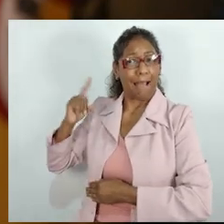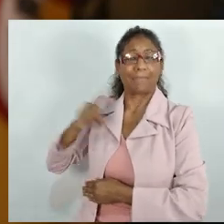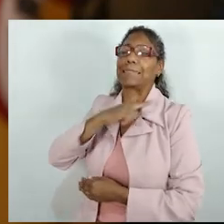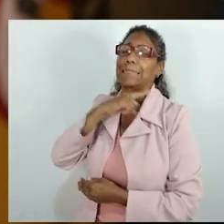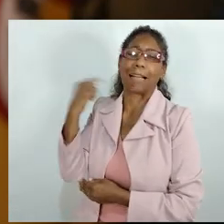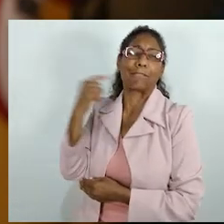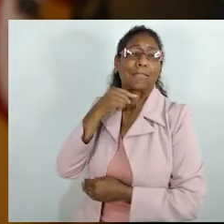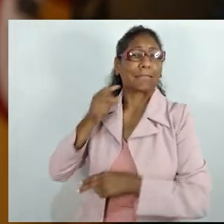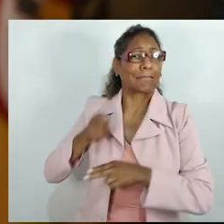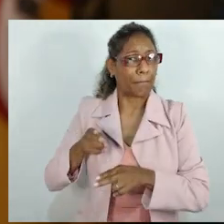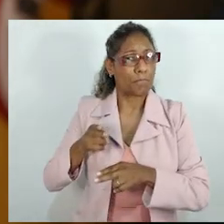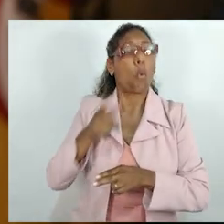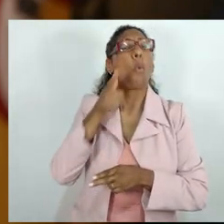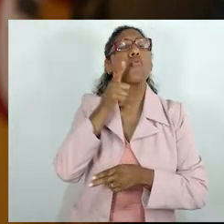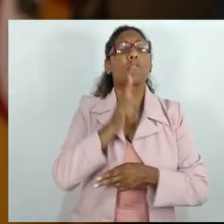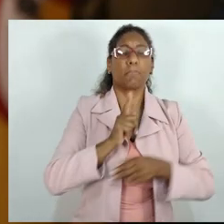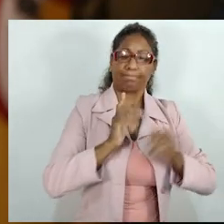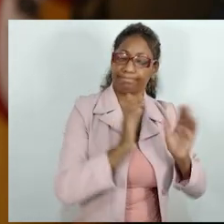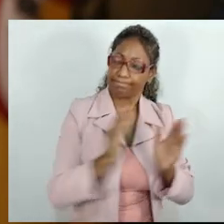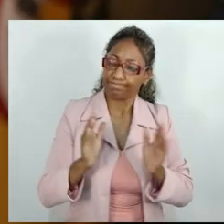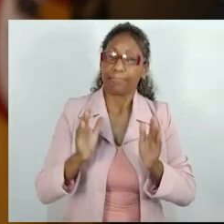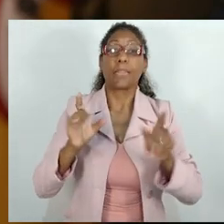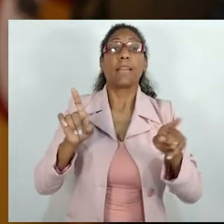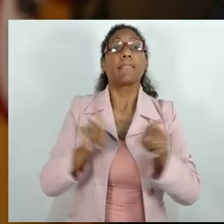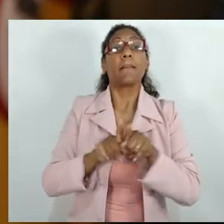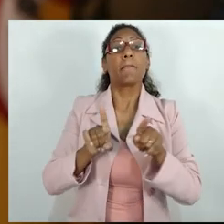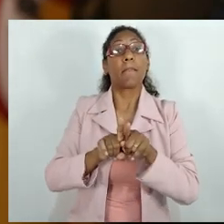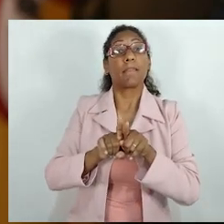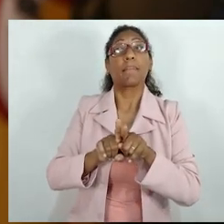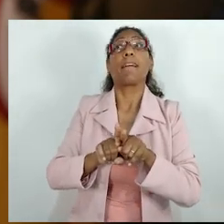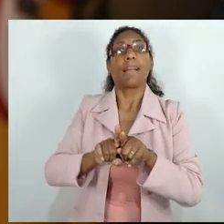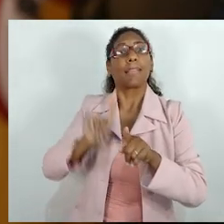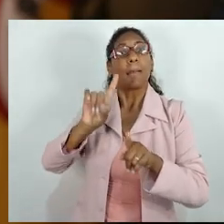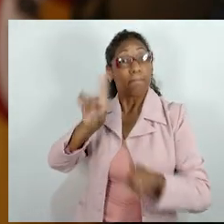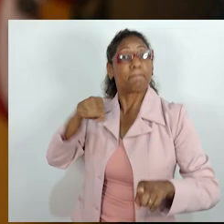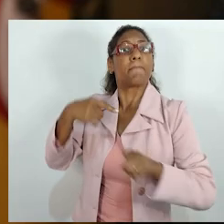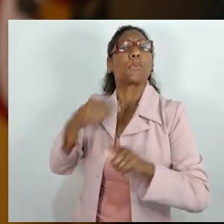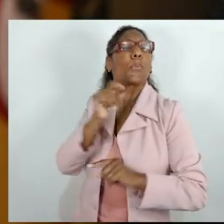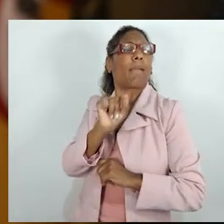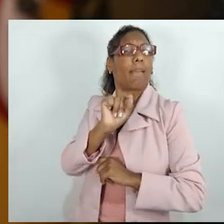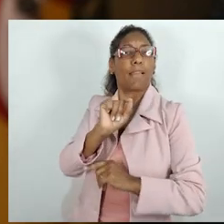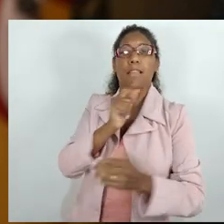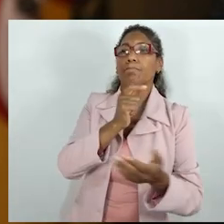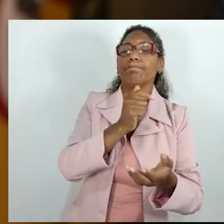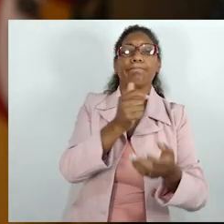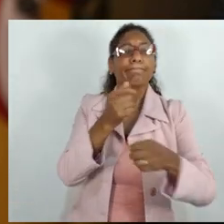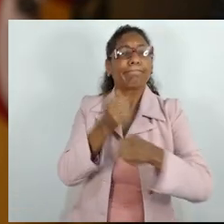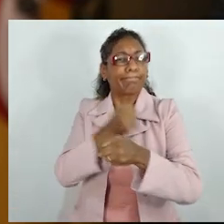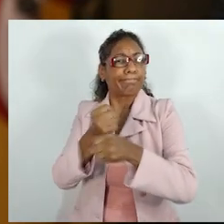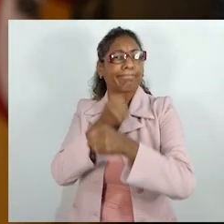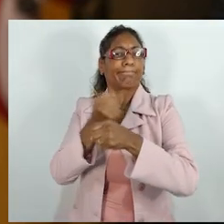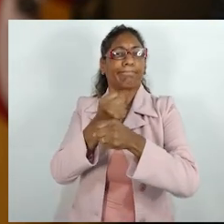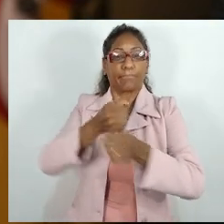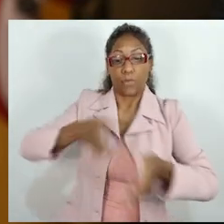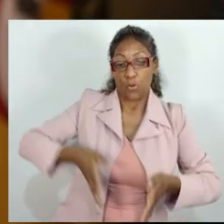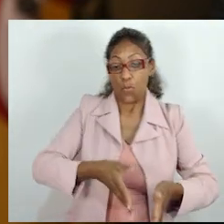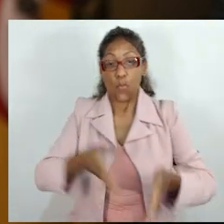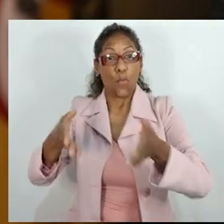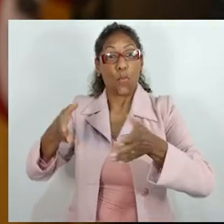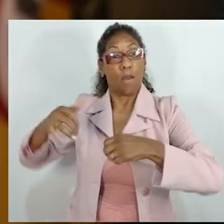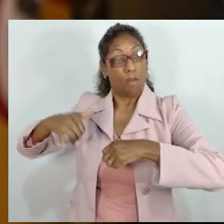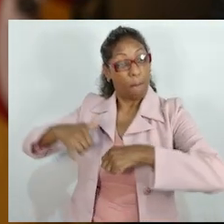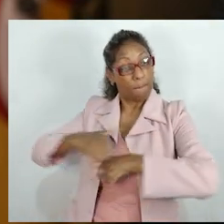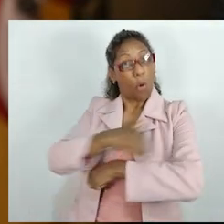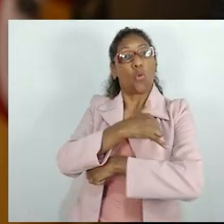tinham atrasos em anos anteriores. E também nos permitem voltar a investir no Estado, com obras de infraestrutura, como melhorias